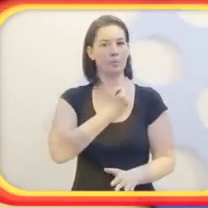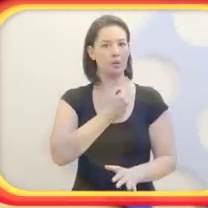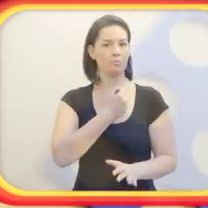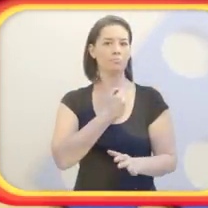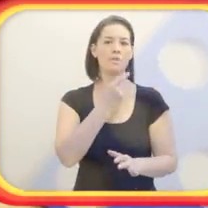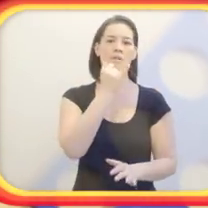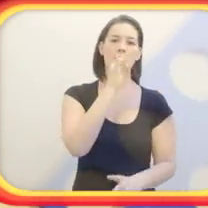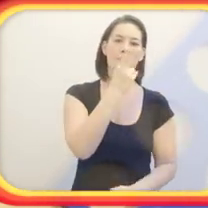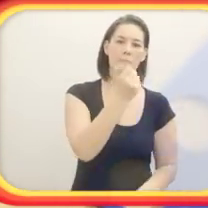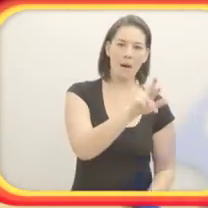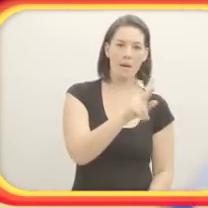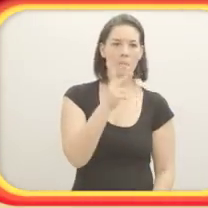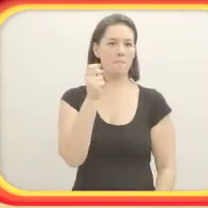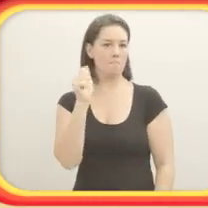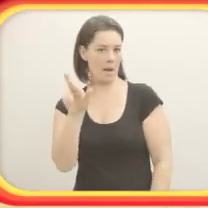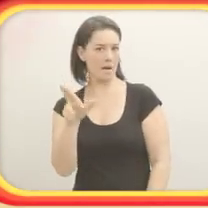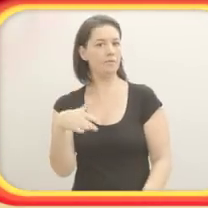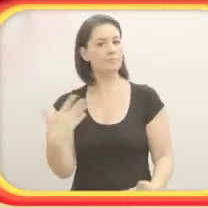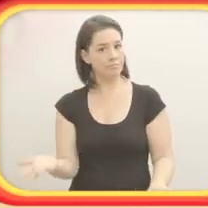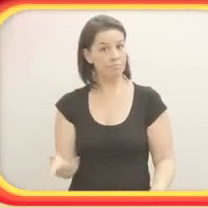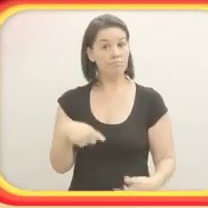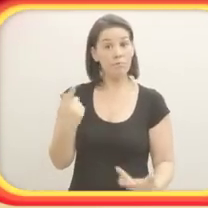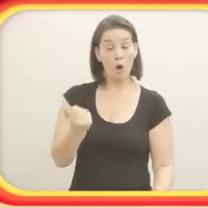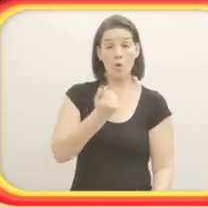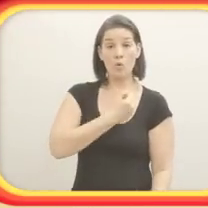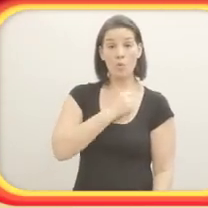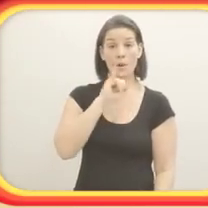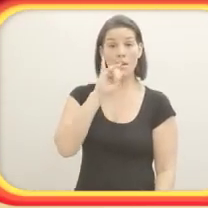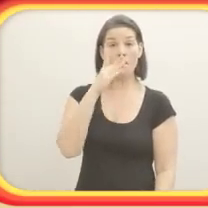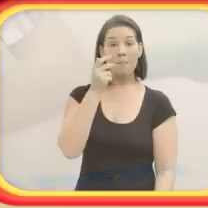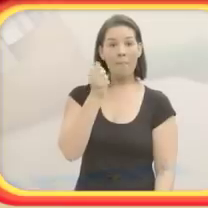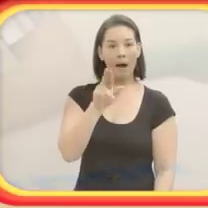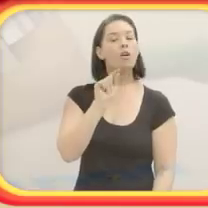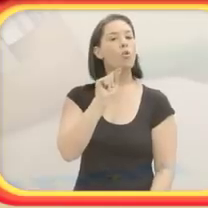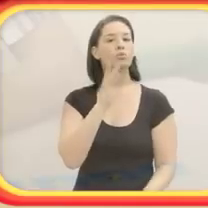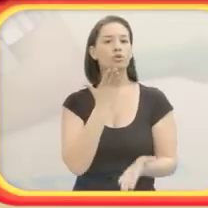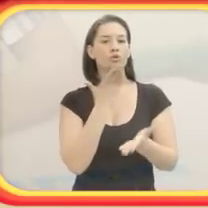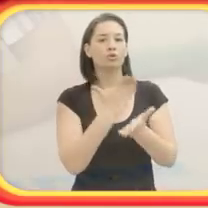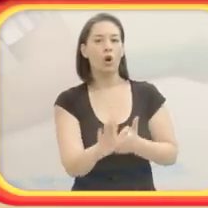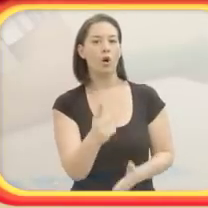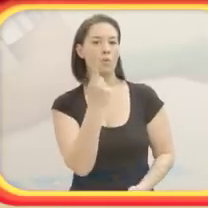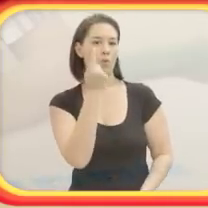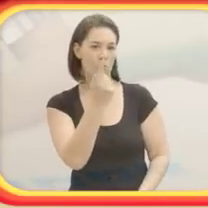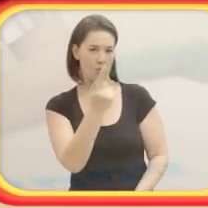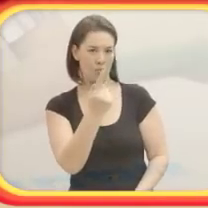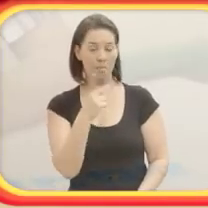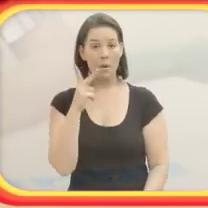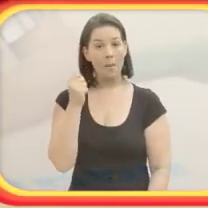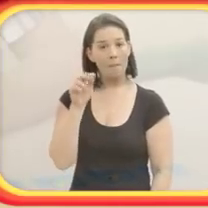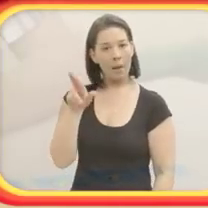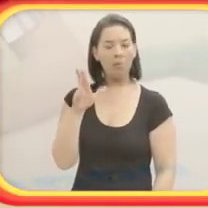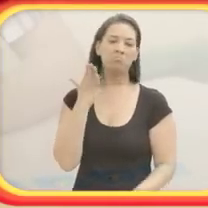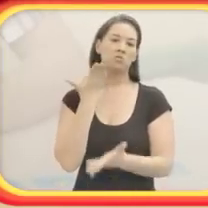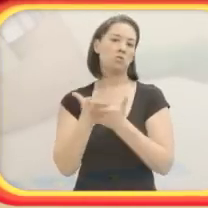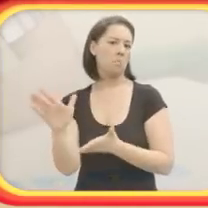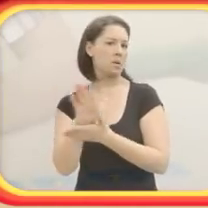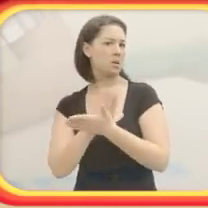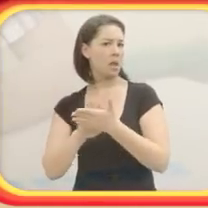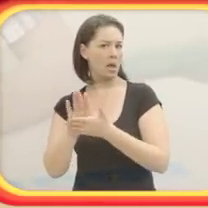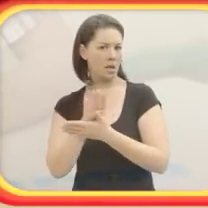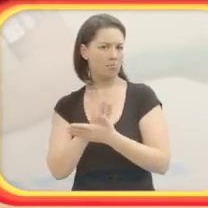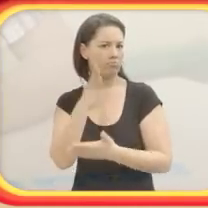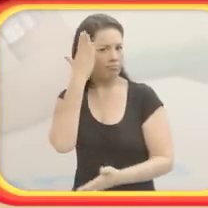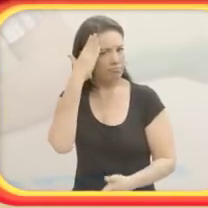seria o número que sobra 1 e o número par é que não sobra nenhum. Então, eu perguntava para eles assim. Bom, que número é esse aqui? Eles falavam